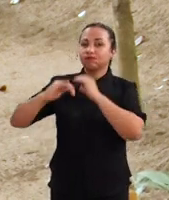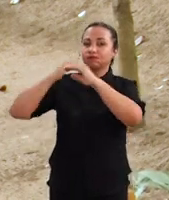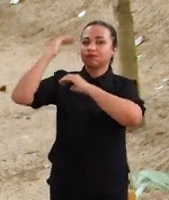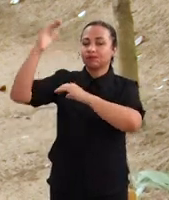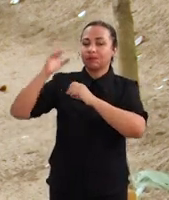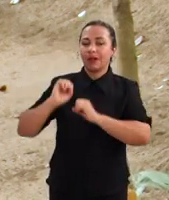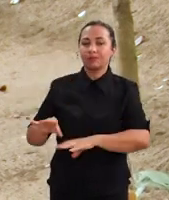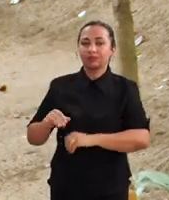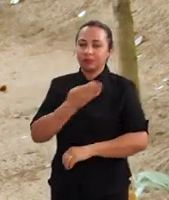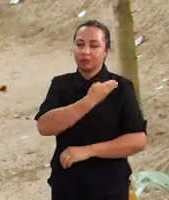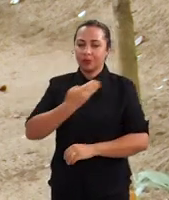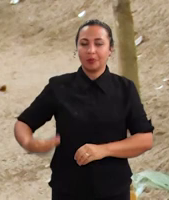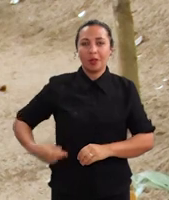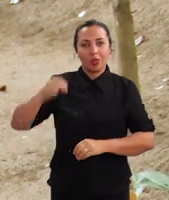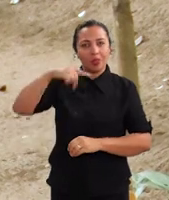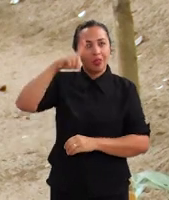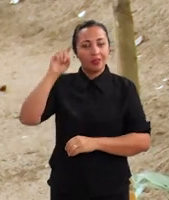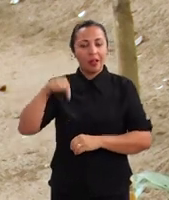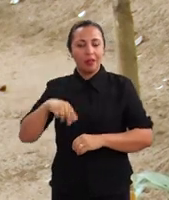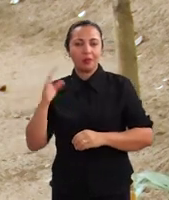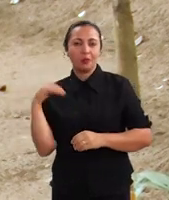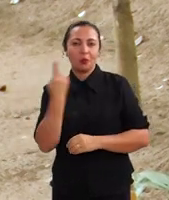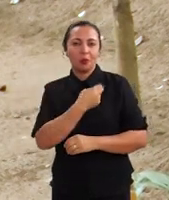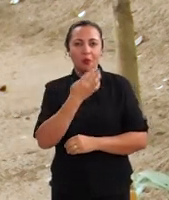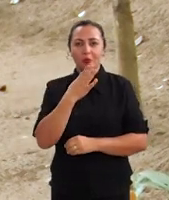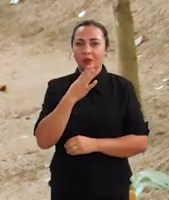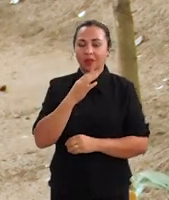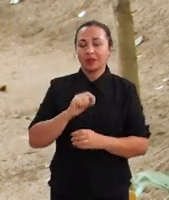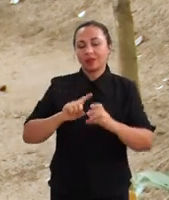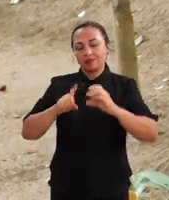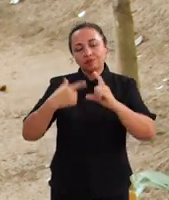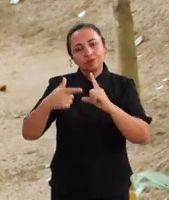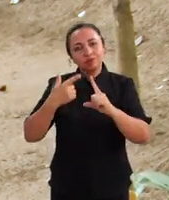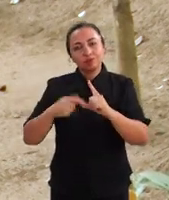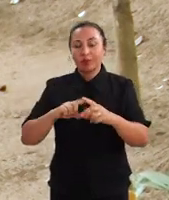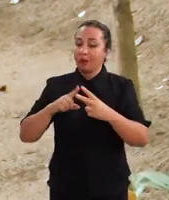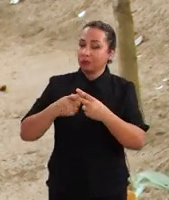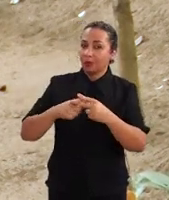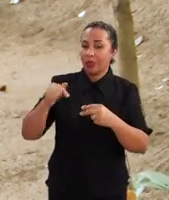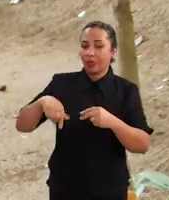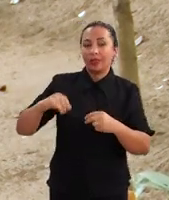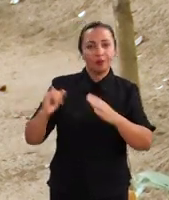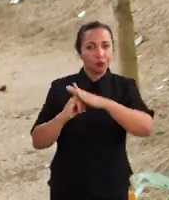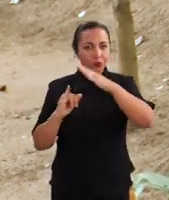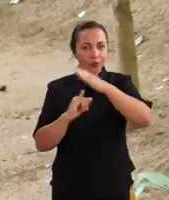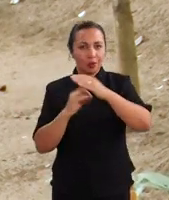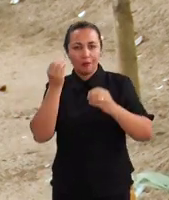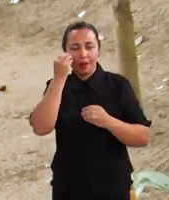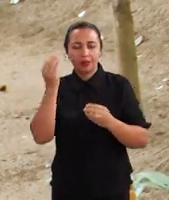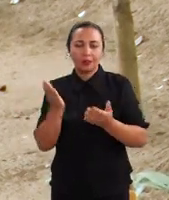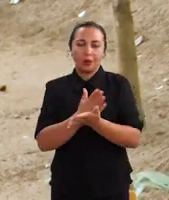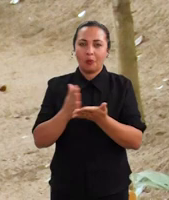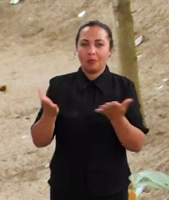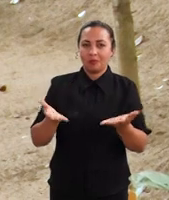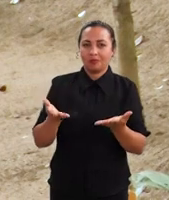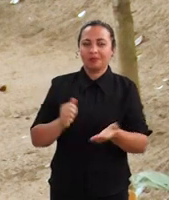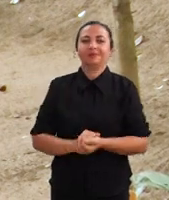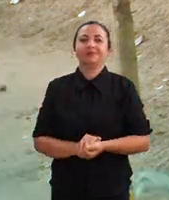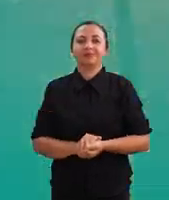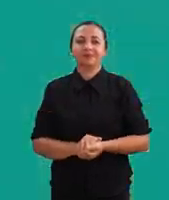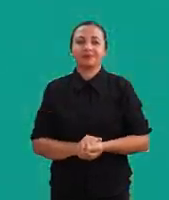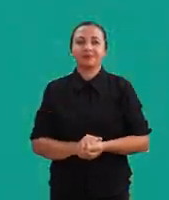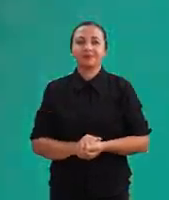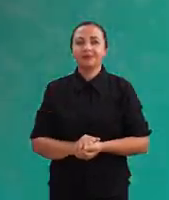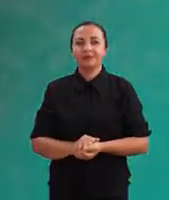superior nordestinas. Aqui, a gente conhece as produções científicas destas instituições. Veja agora algumas delas.